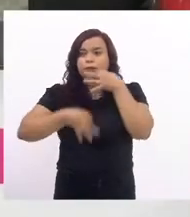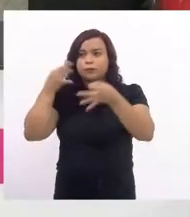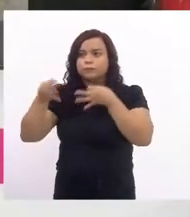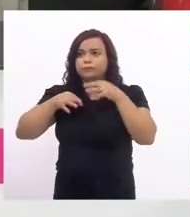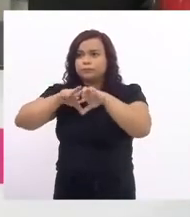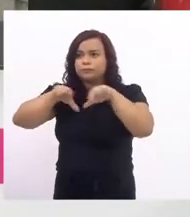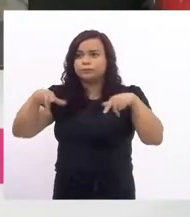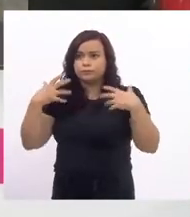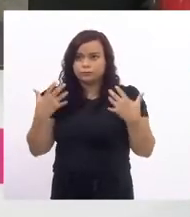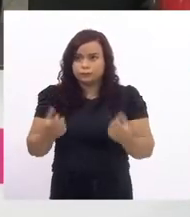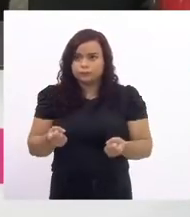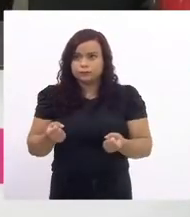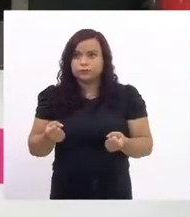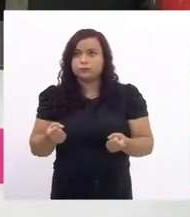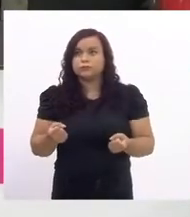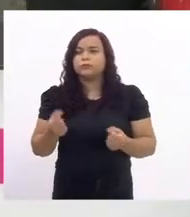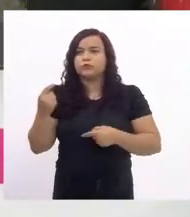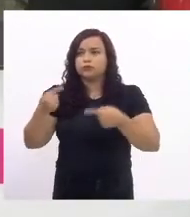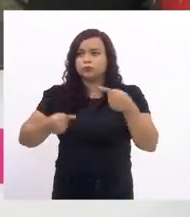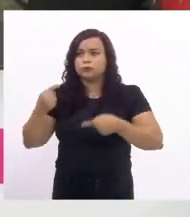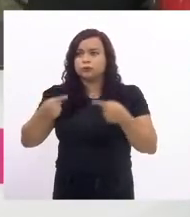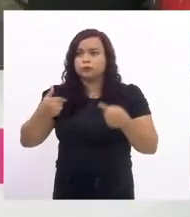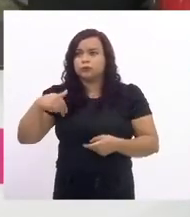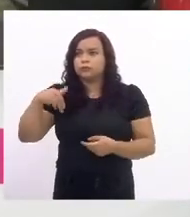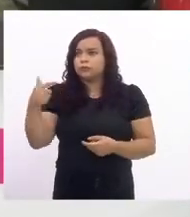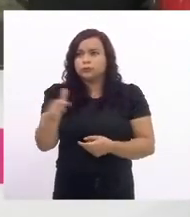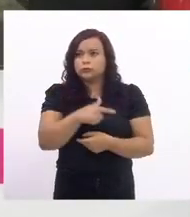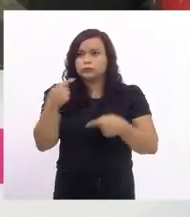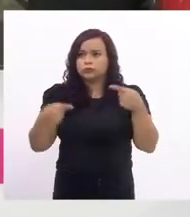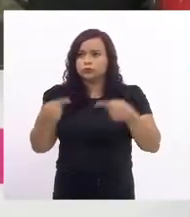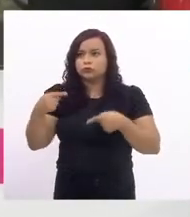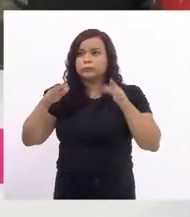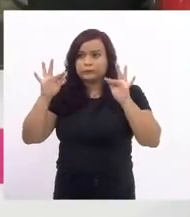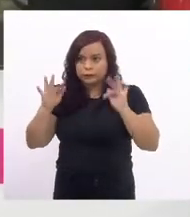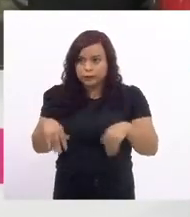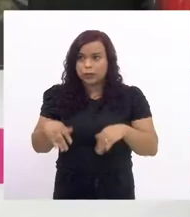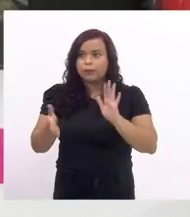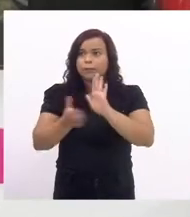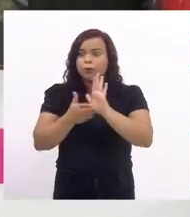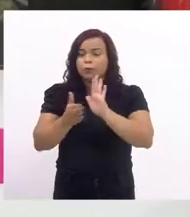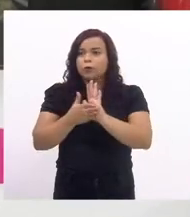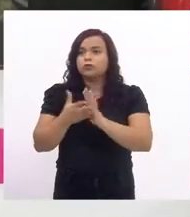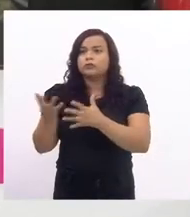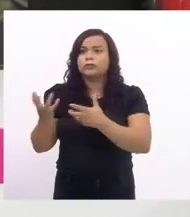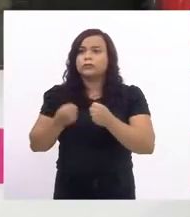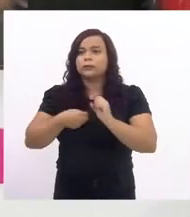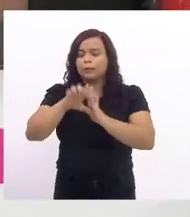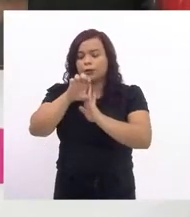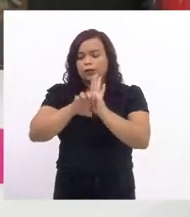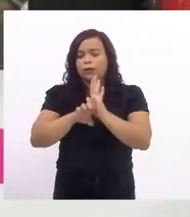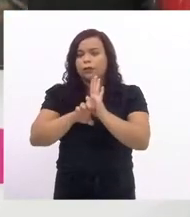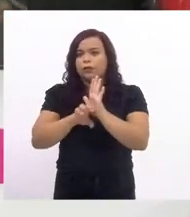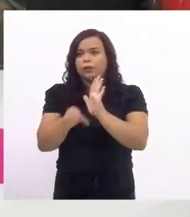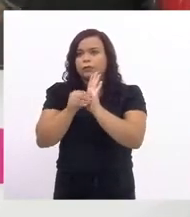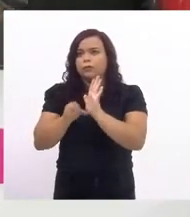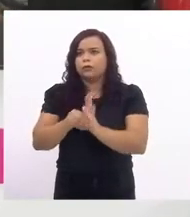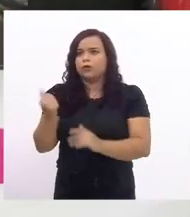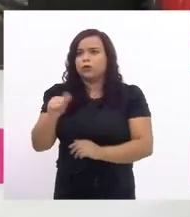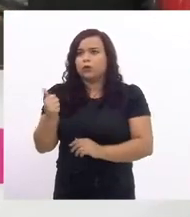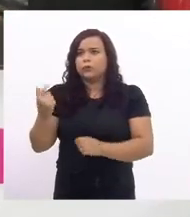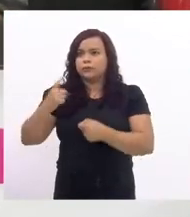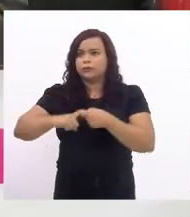em discussão não havendo o querer discutir encerrado a discussão o presidente proposta recebeu 11 emendas e retorno às comissões